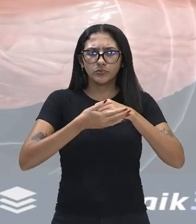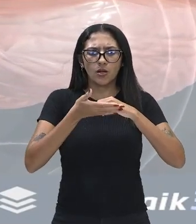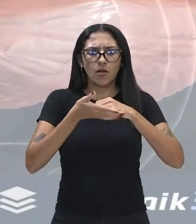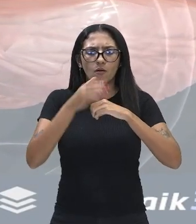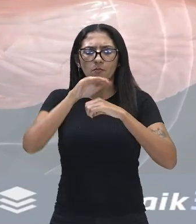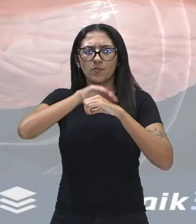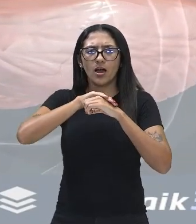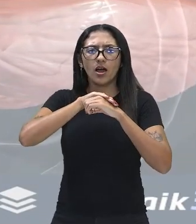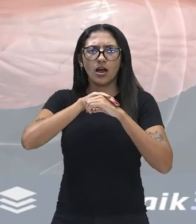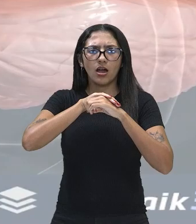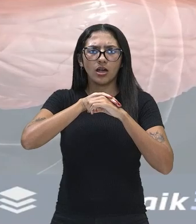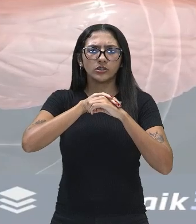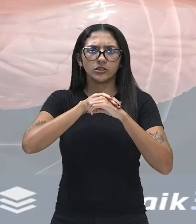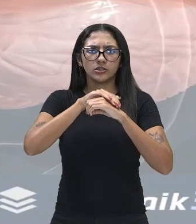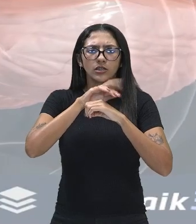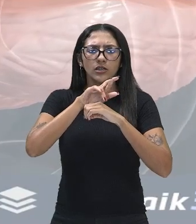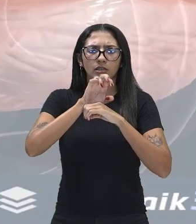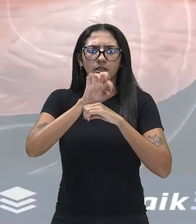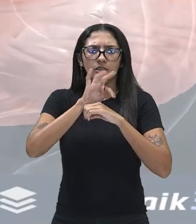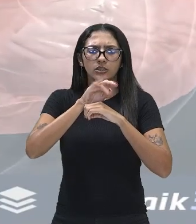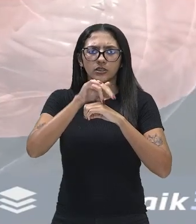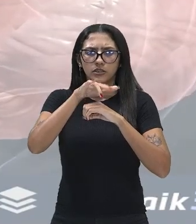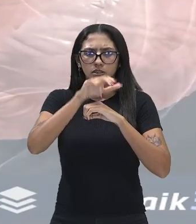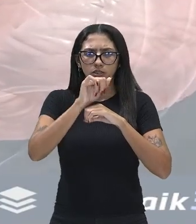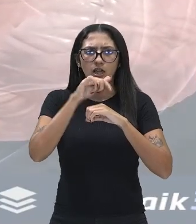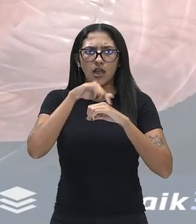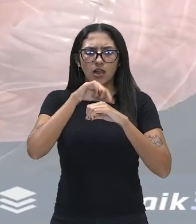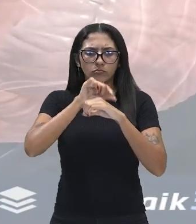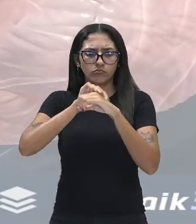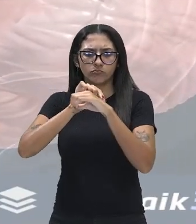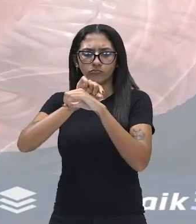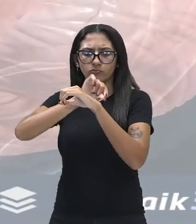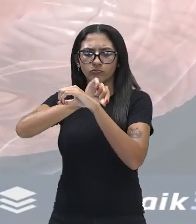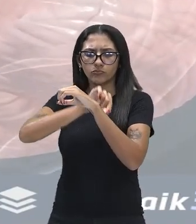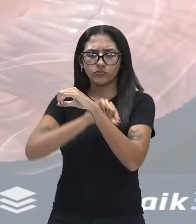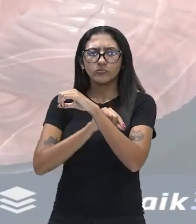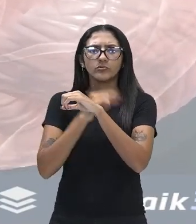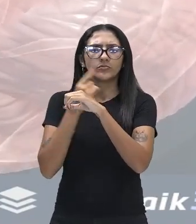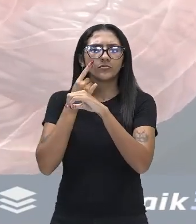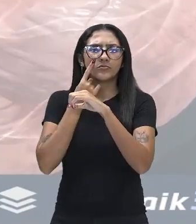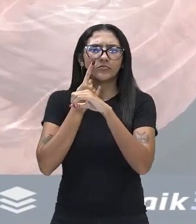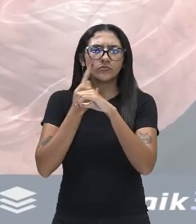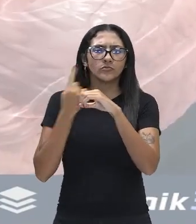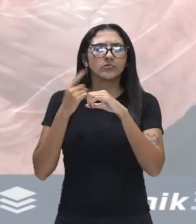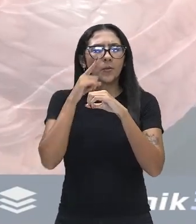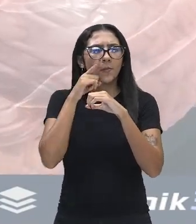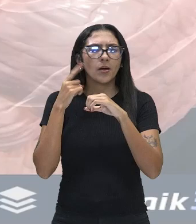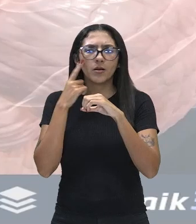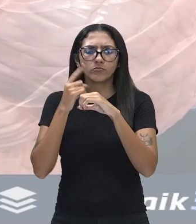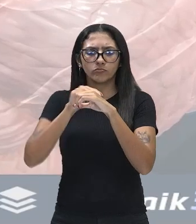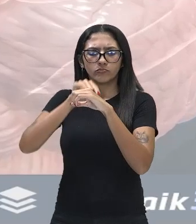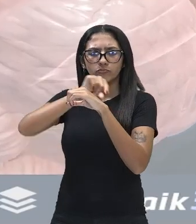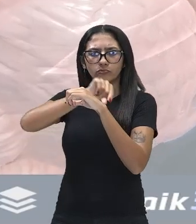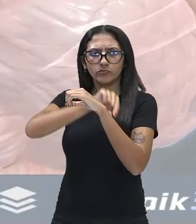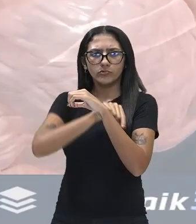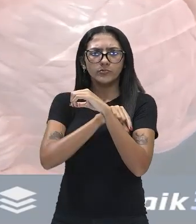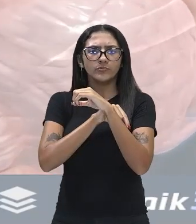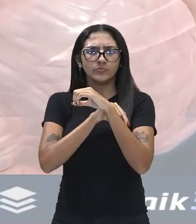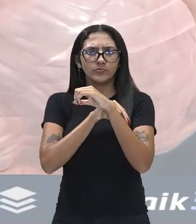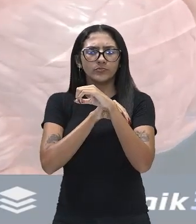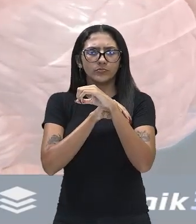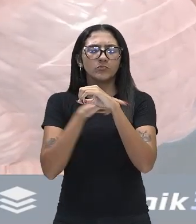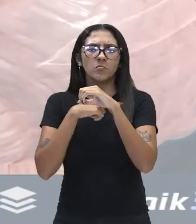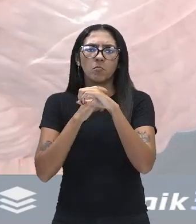trás, do fundo, aonde está ligado o nervo óptico em amarelo. Nessa posição, você consegue